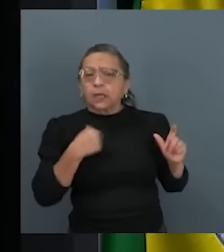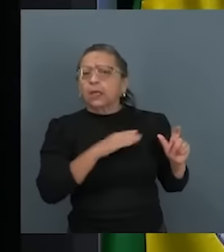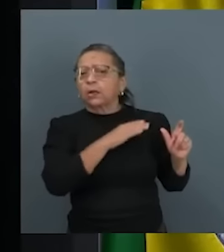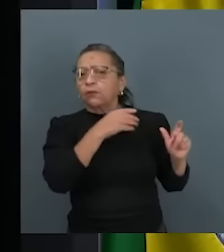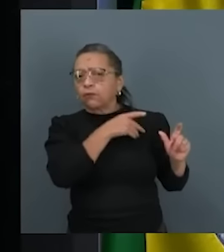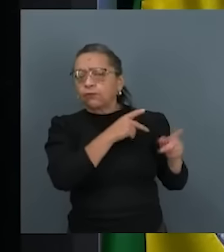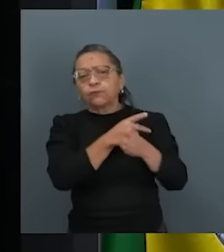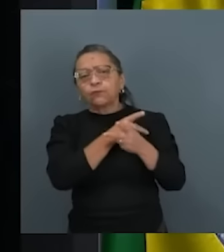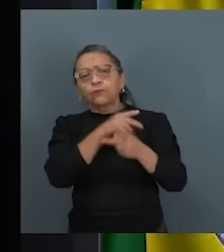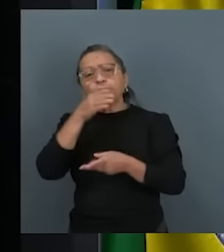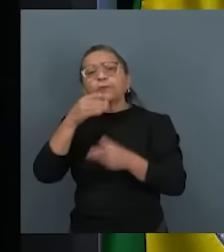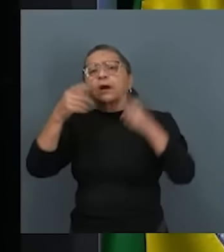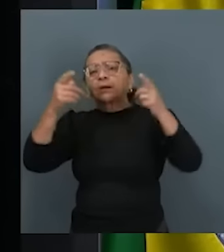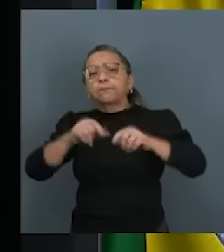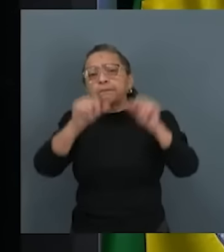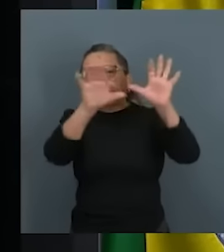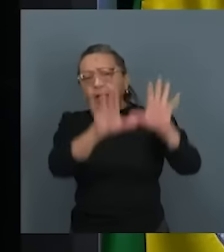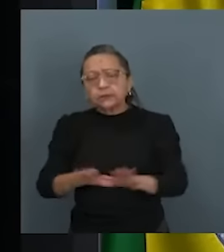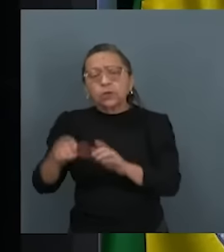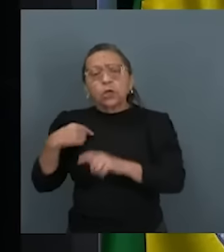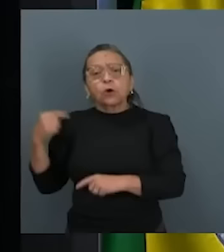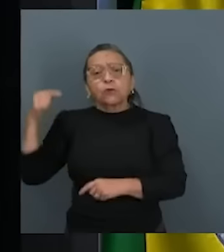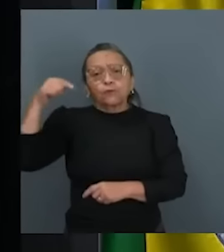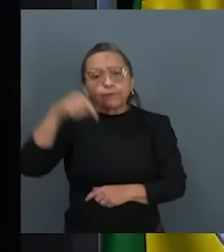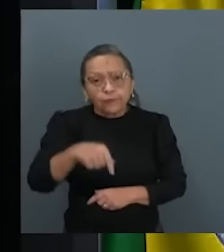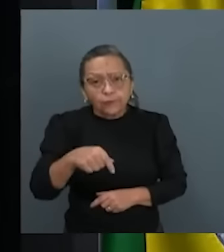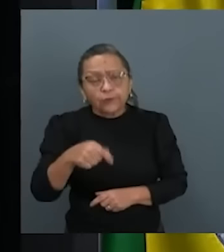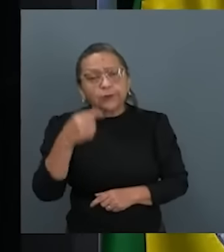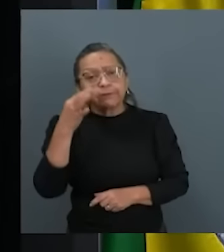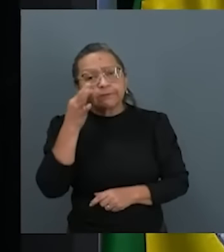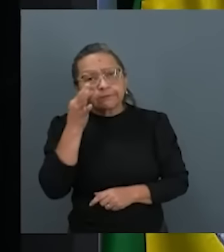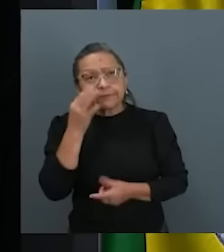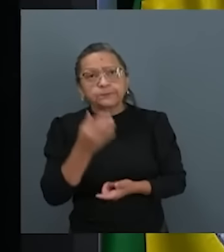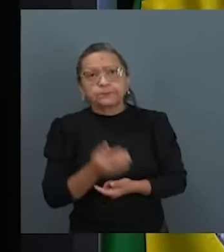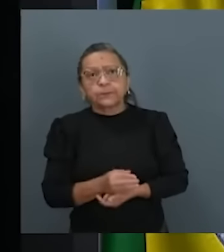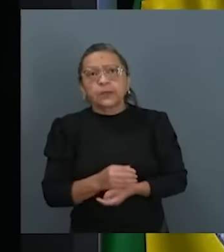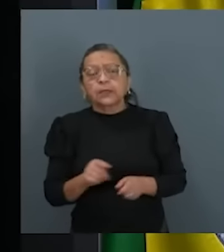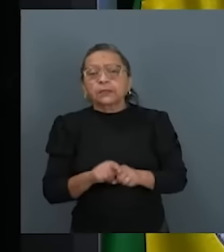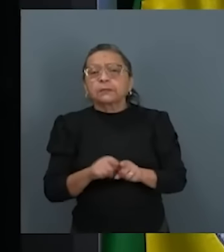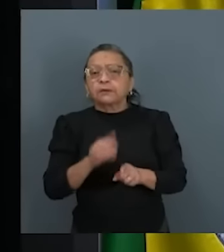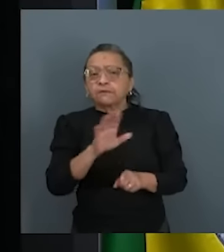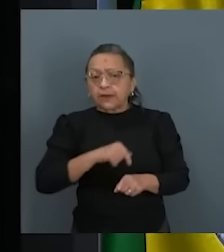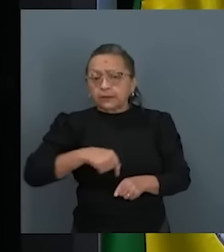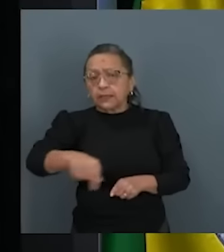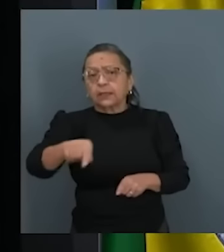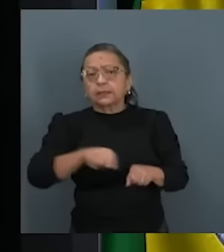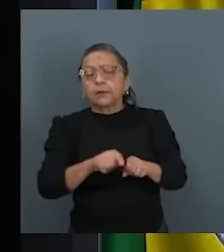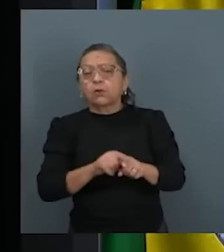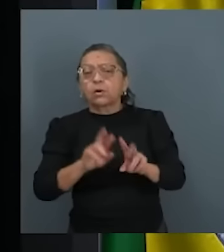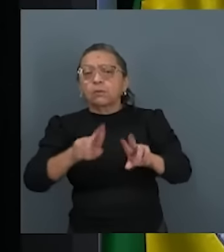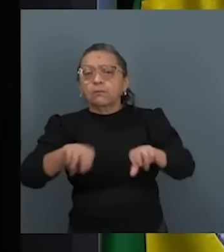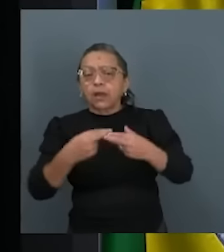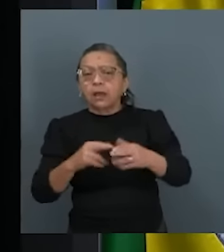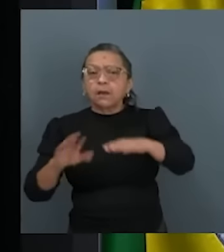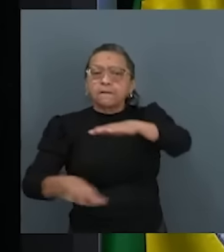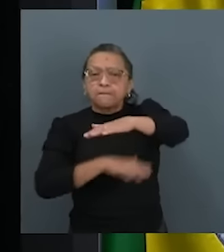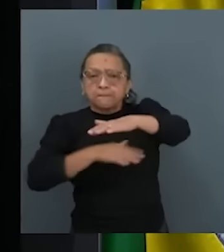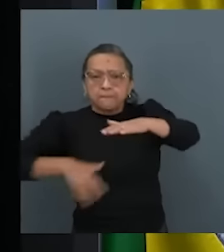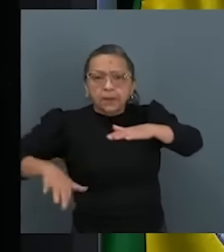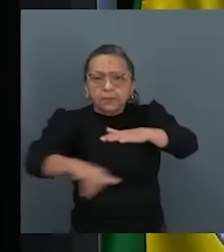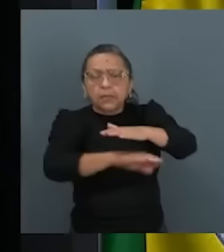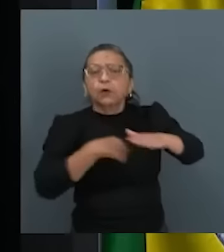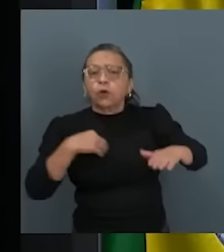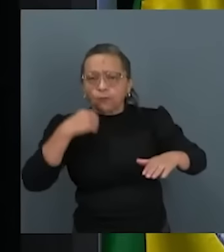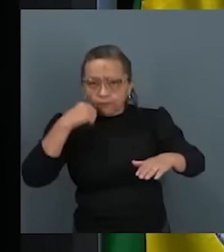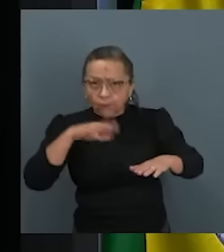Nacional, vou à diligência que vai ter para o Pantanal, e certamente que o que